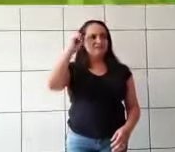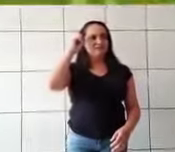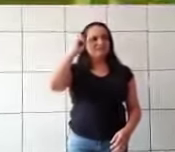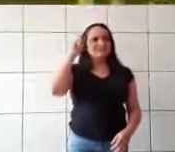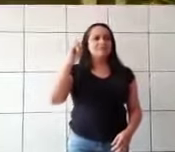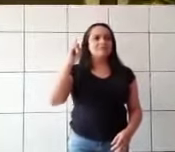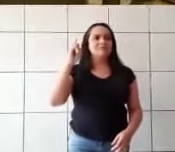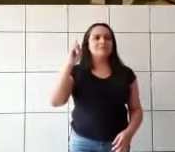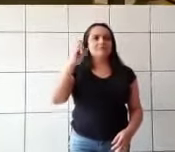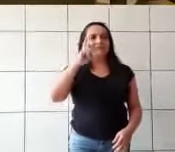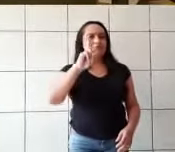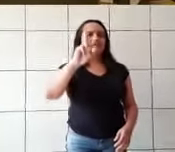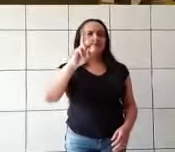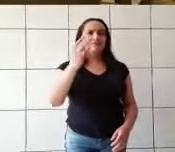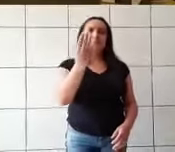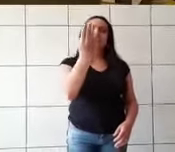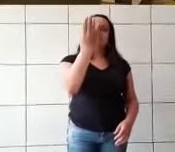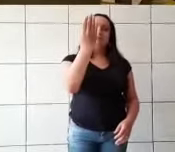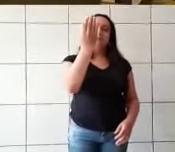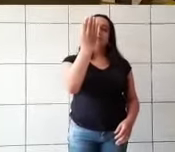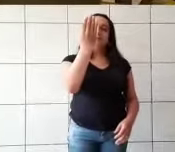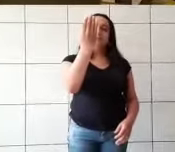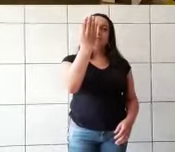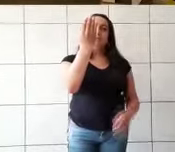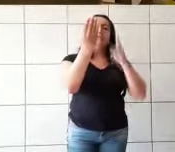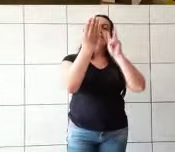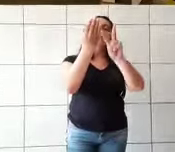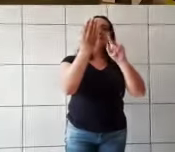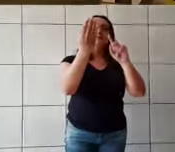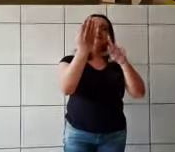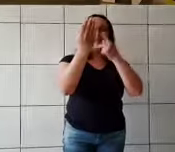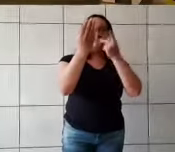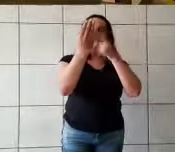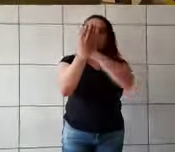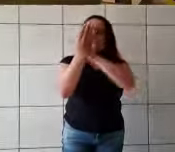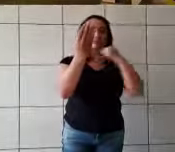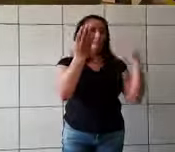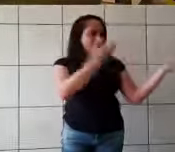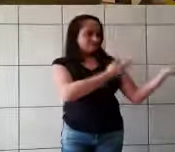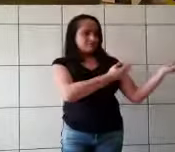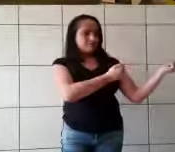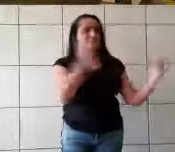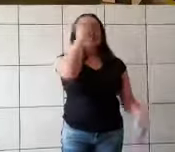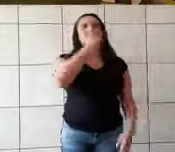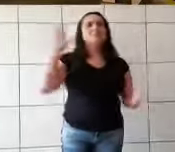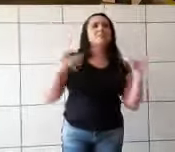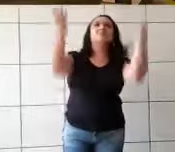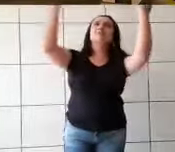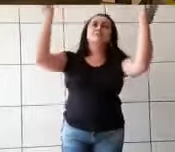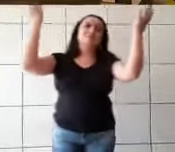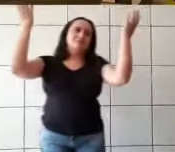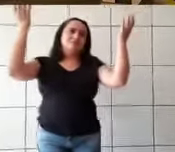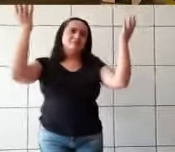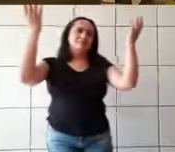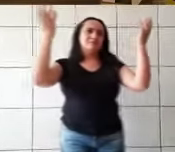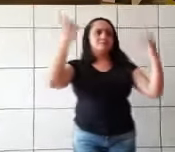Finalmente, o grande dia chegou. As irmãs haviam acordado bem cedo naquela manhã e ligaram para Cinderela.